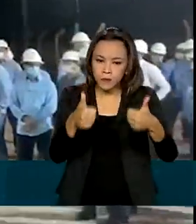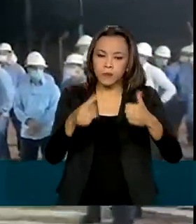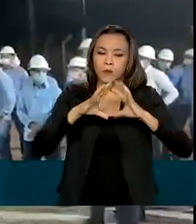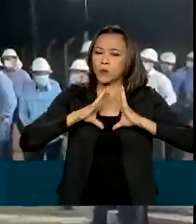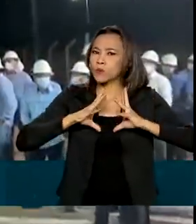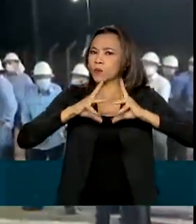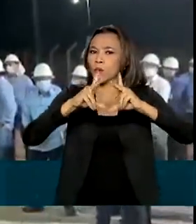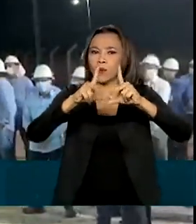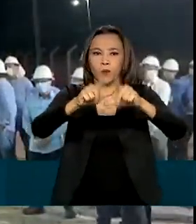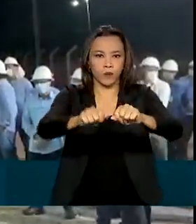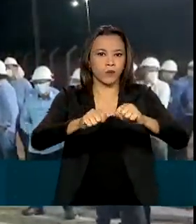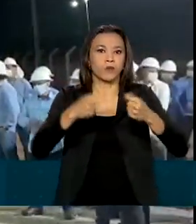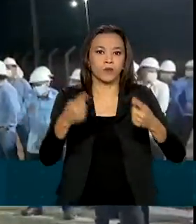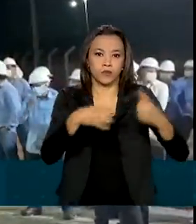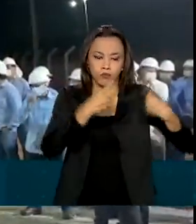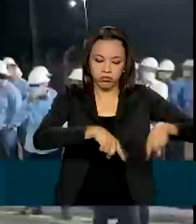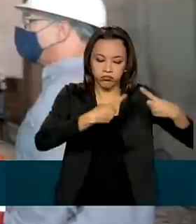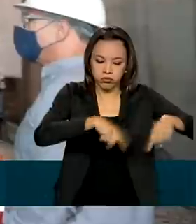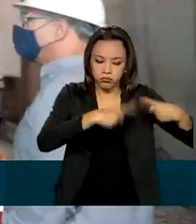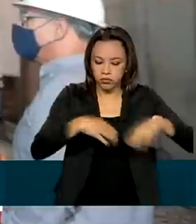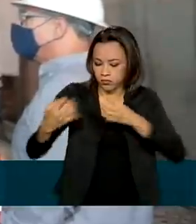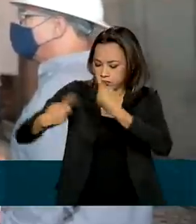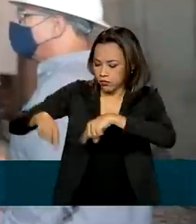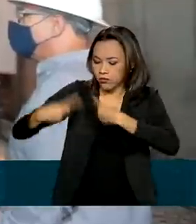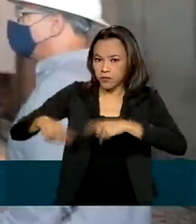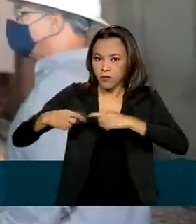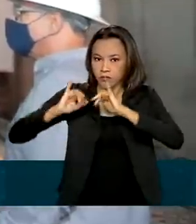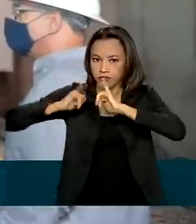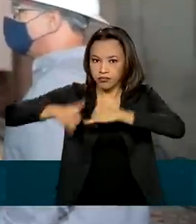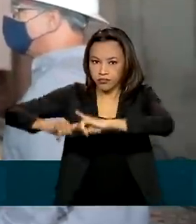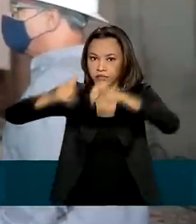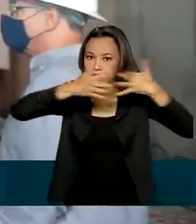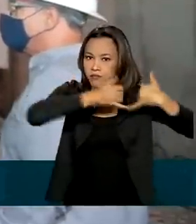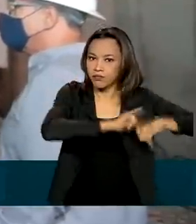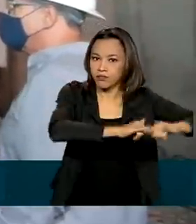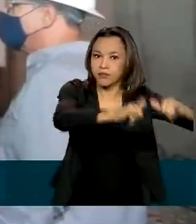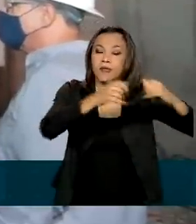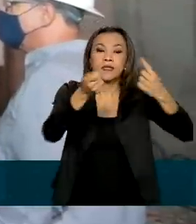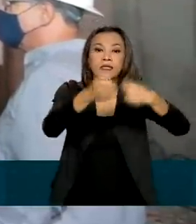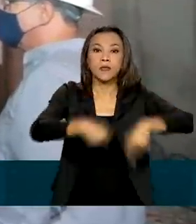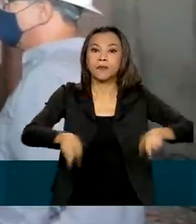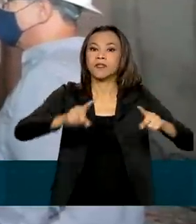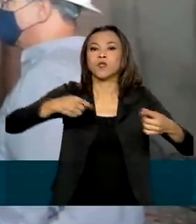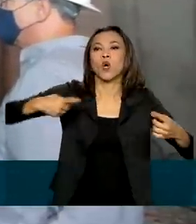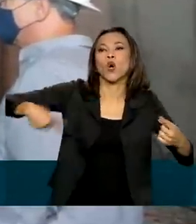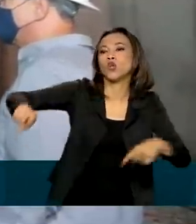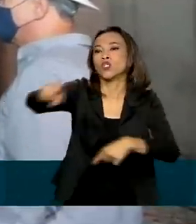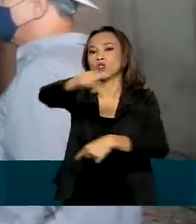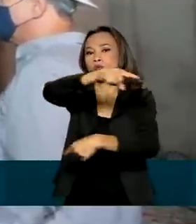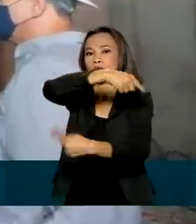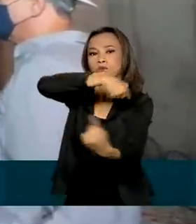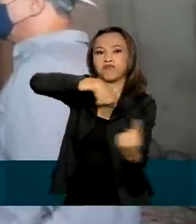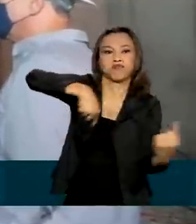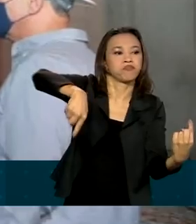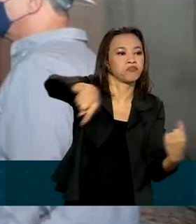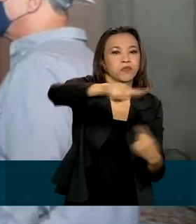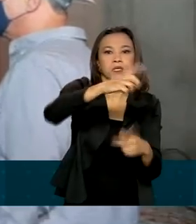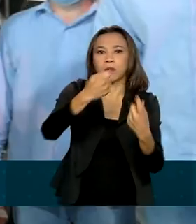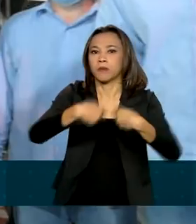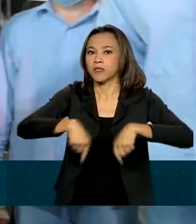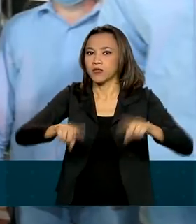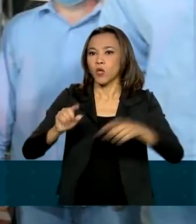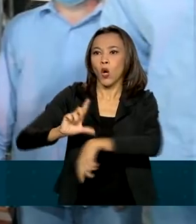todos os alimentadores energizados, sem a necessidade de aplicação do rodízio pela Companhia de Energia